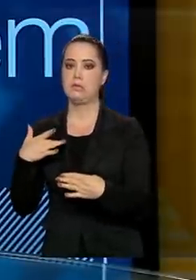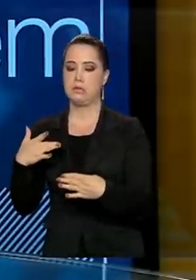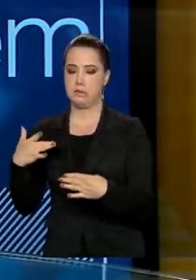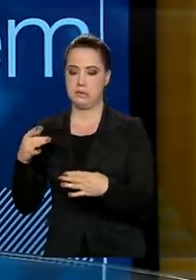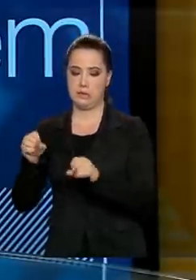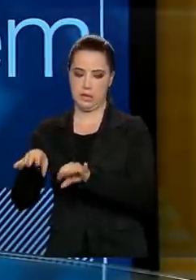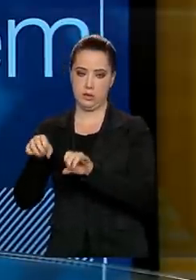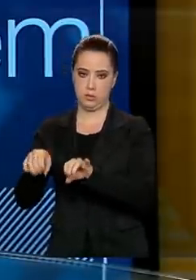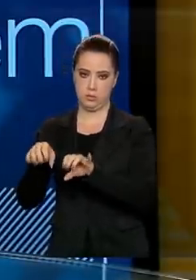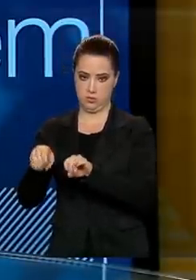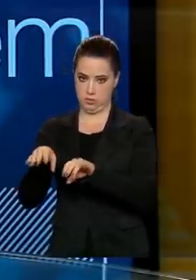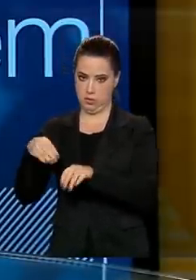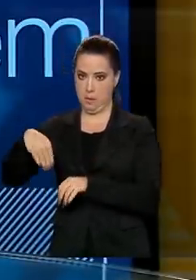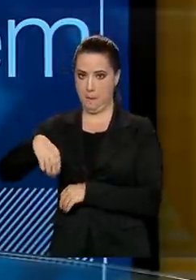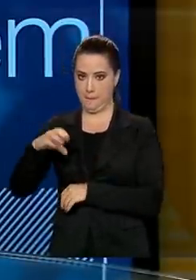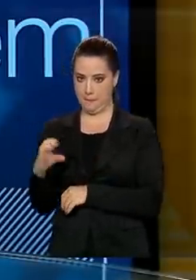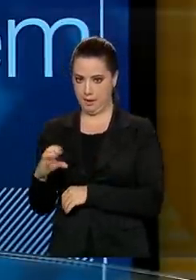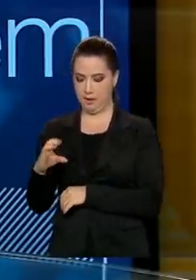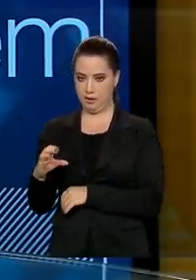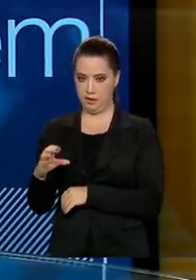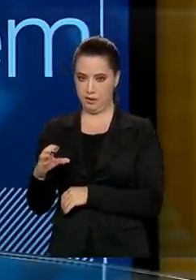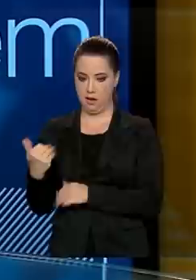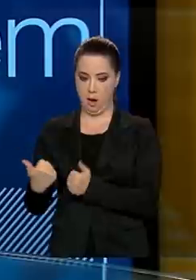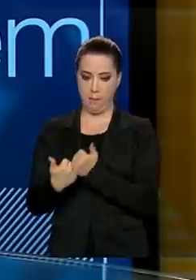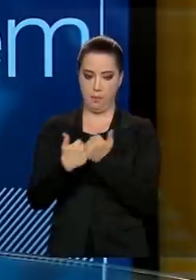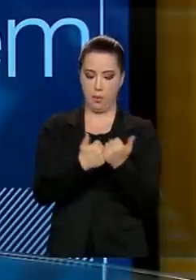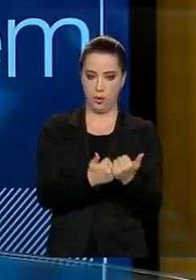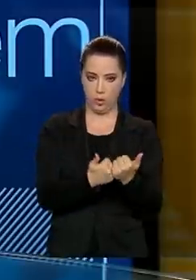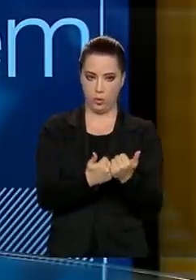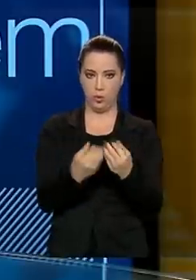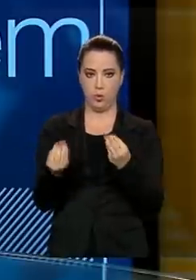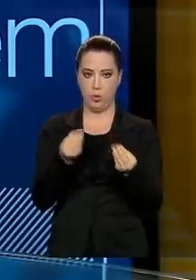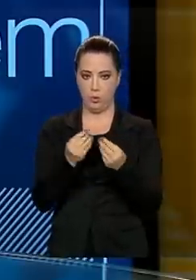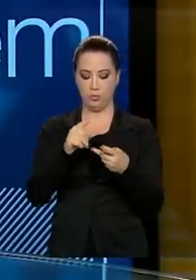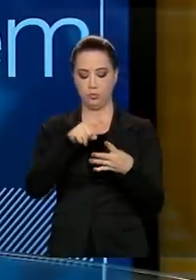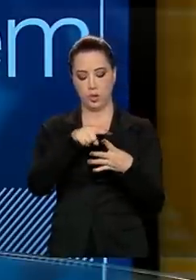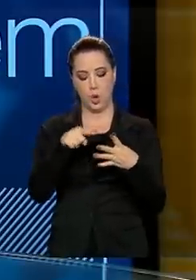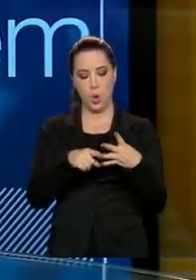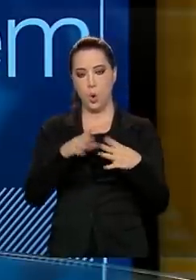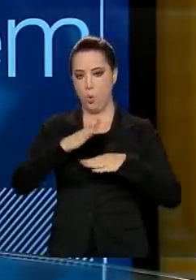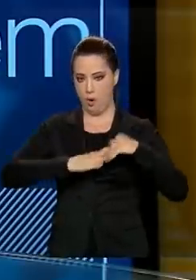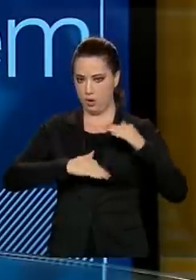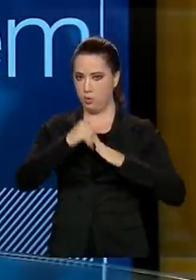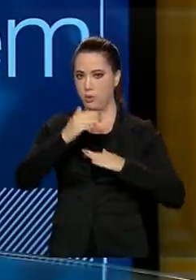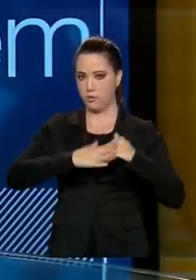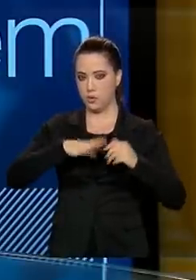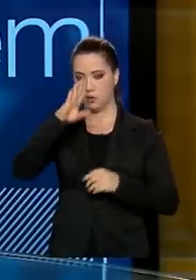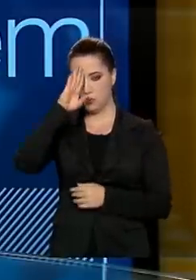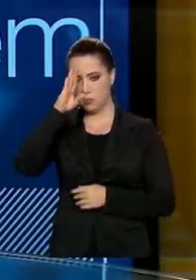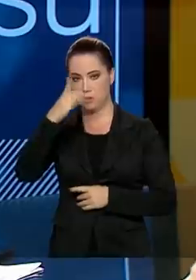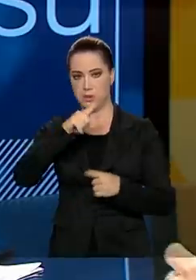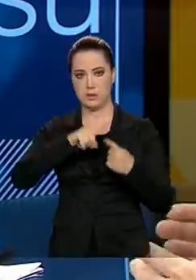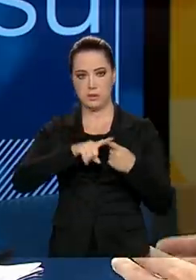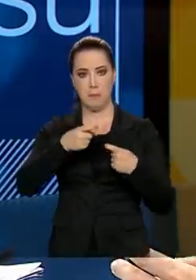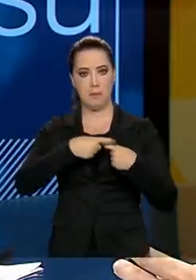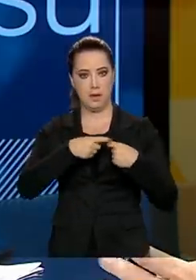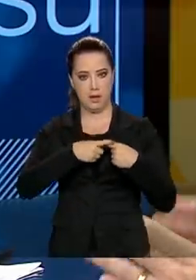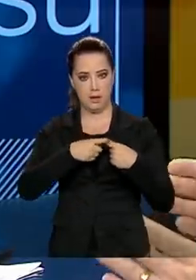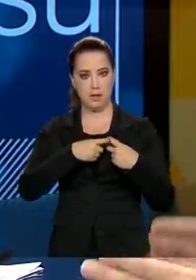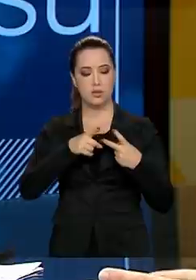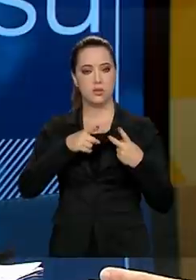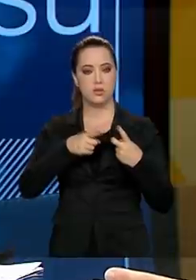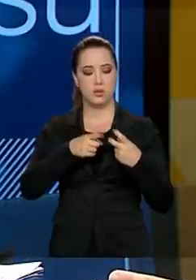suprir essas baixas. Principalmente, quatro profissões. Médicos, enfermeiros, fisioterapeutas,